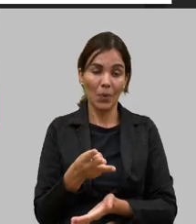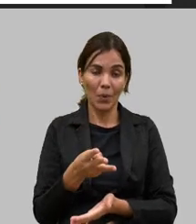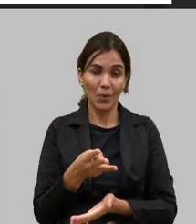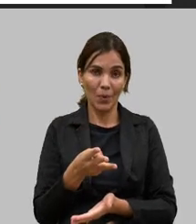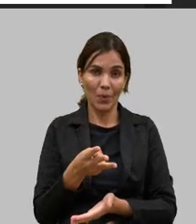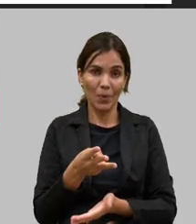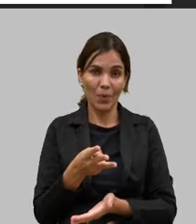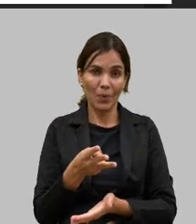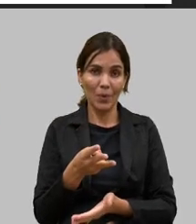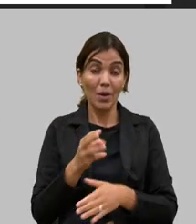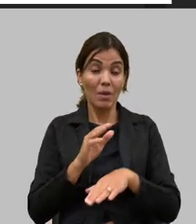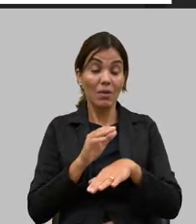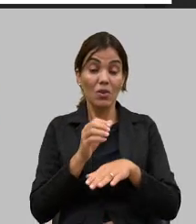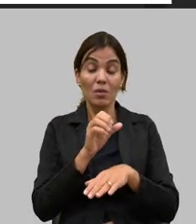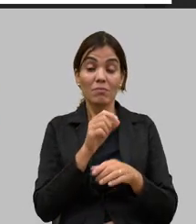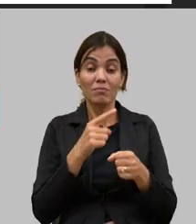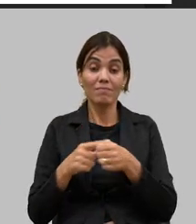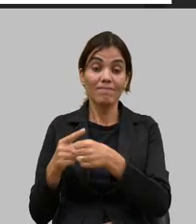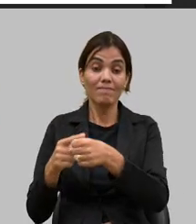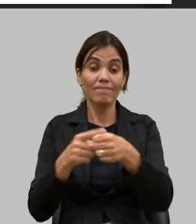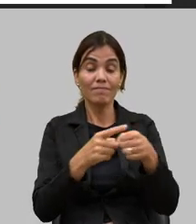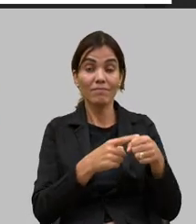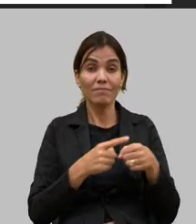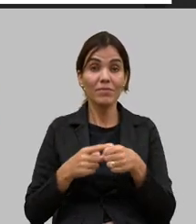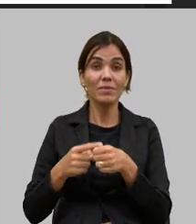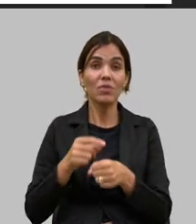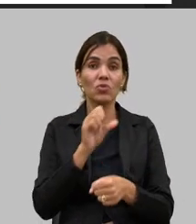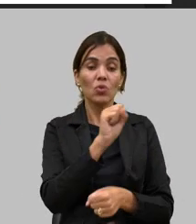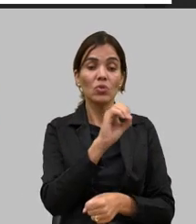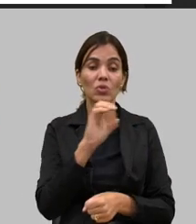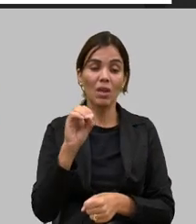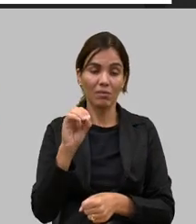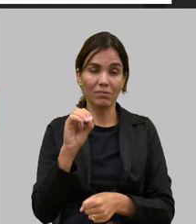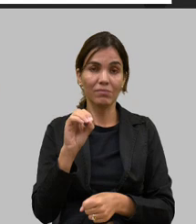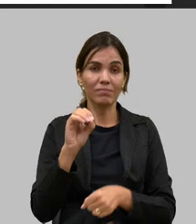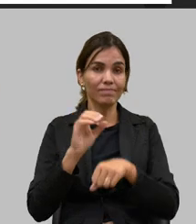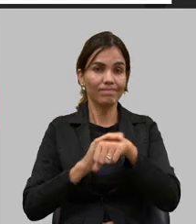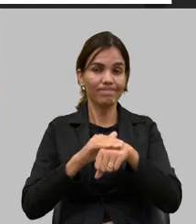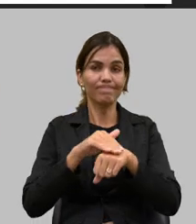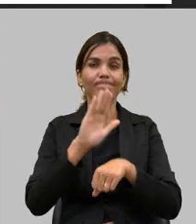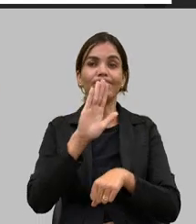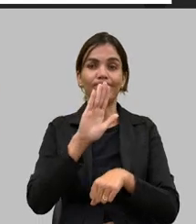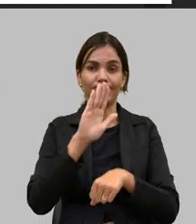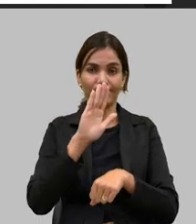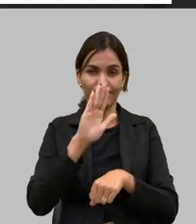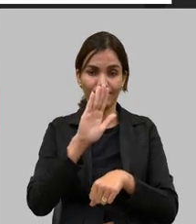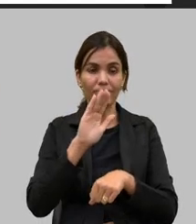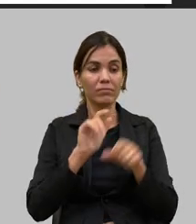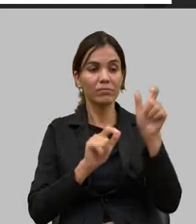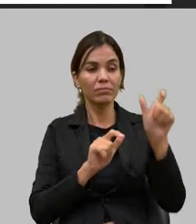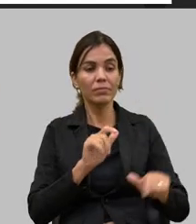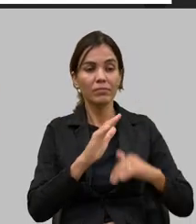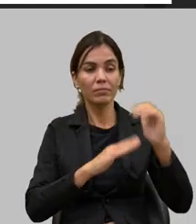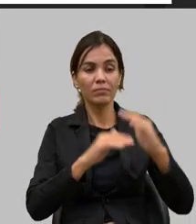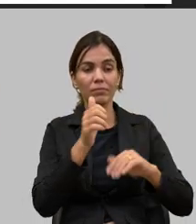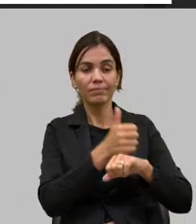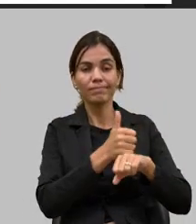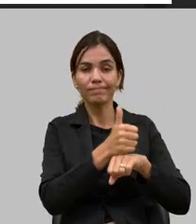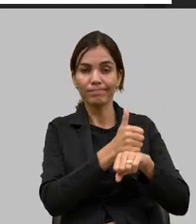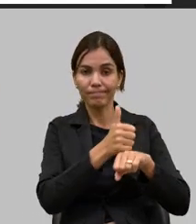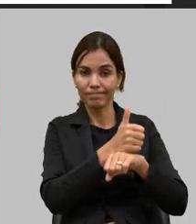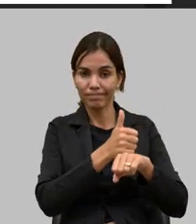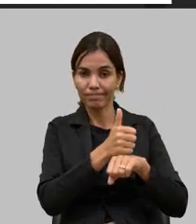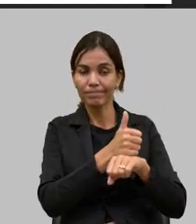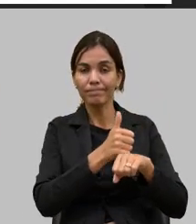esse programa é auditado esse programa tem os relatórios esse programa é cobrado dos técnicos da Emater a Secretaria de